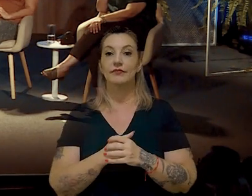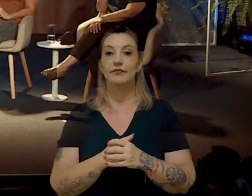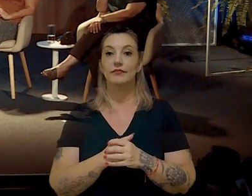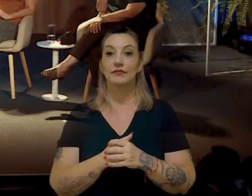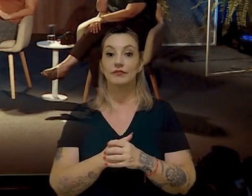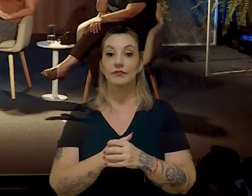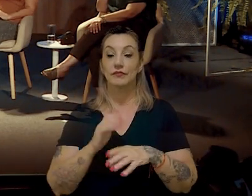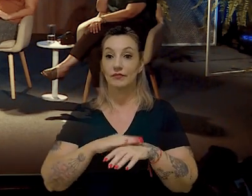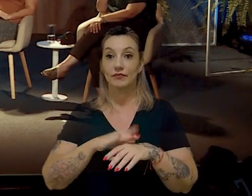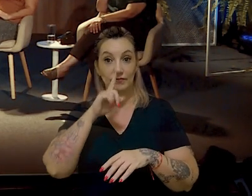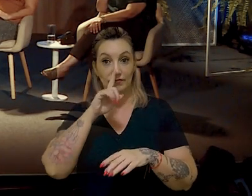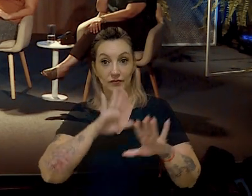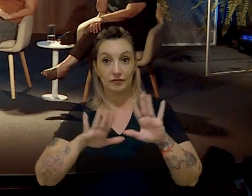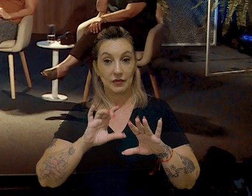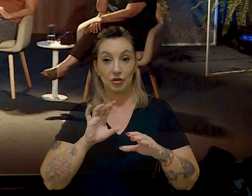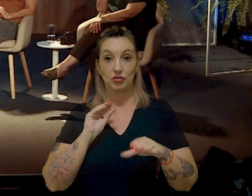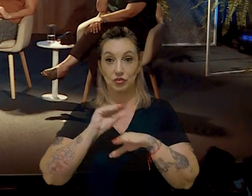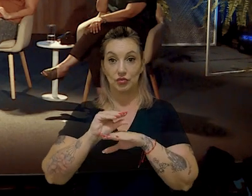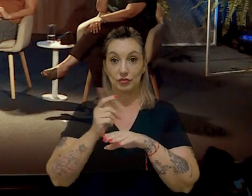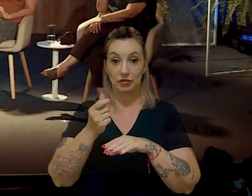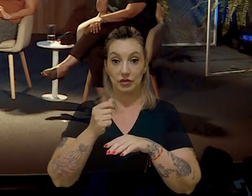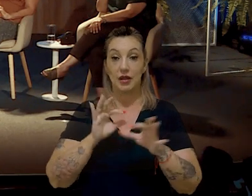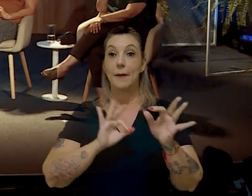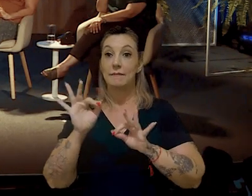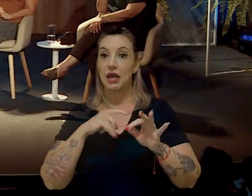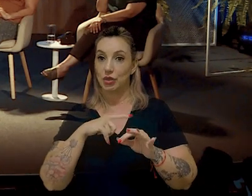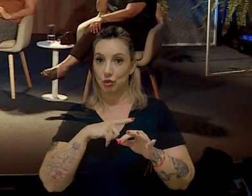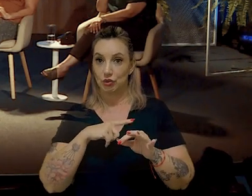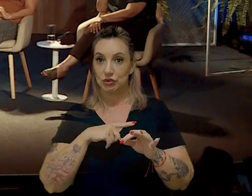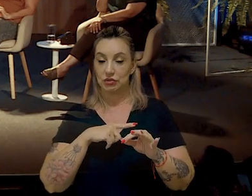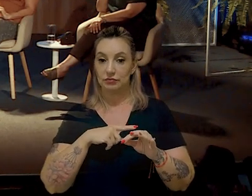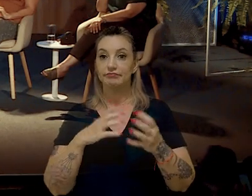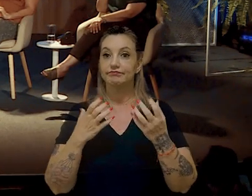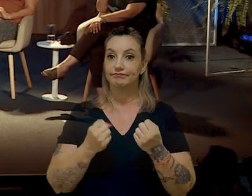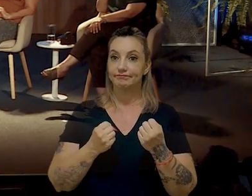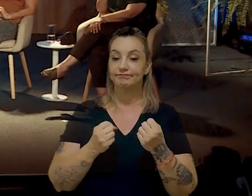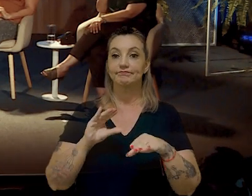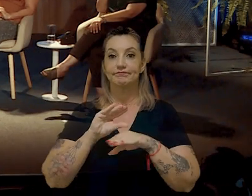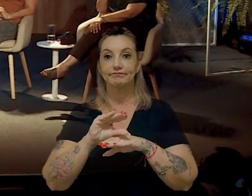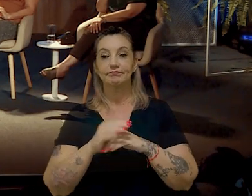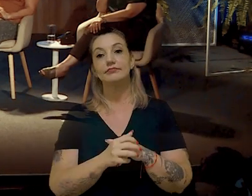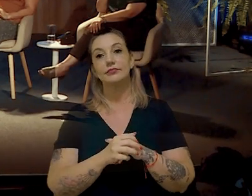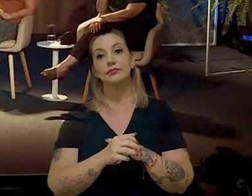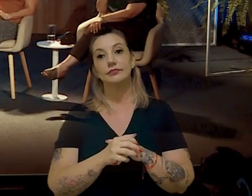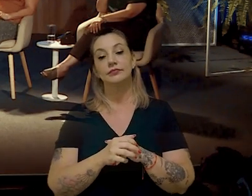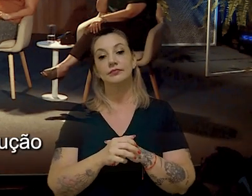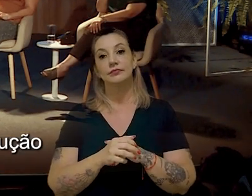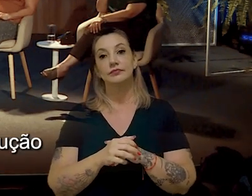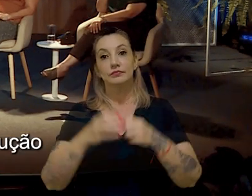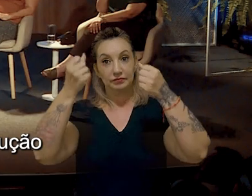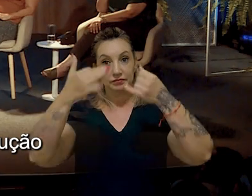administrar bem esses riscos. Não só precificá-los, mas também ter os planos de resiliência colocados na mesa,